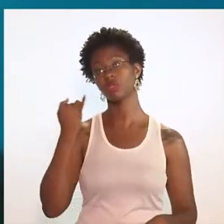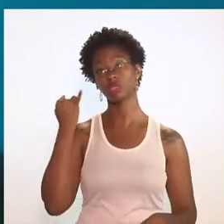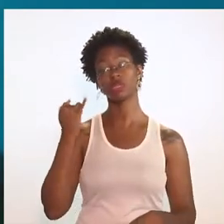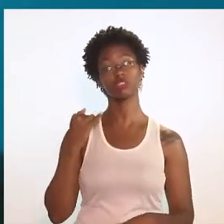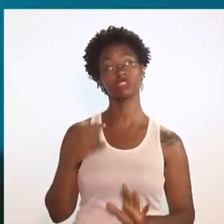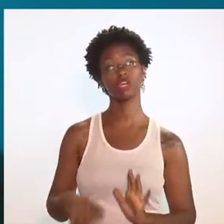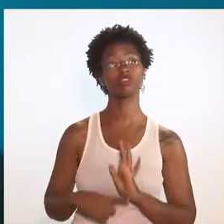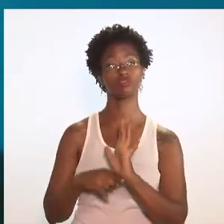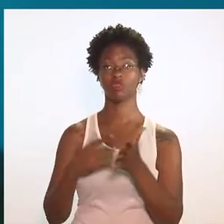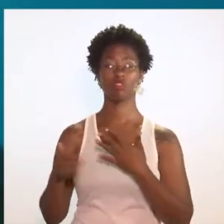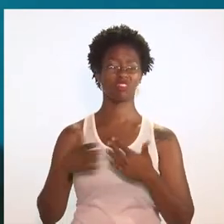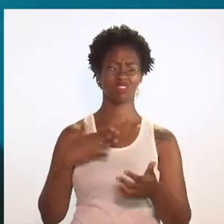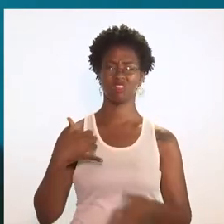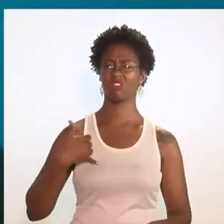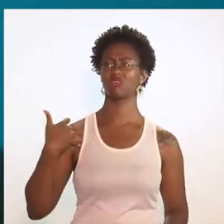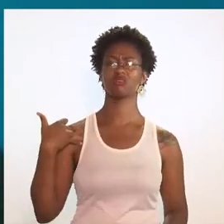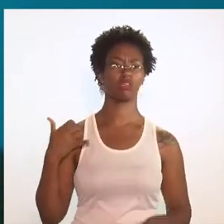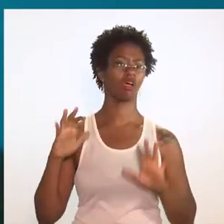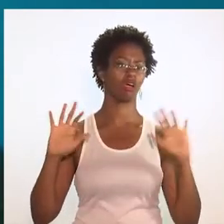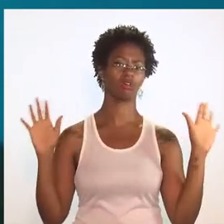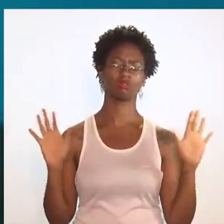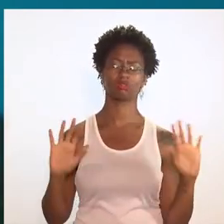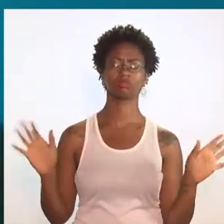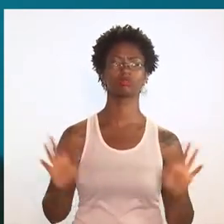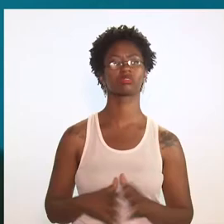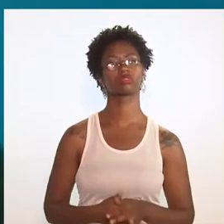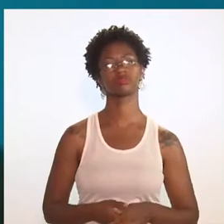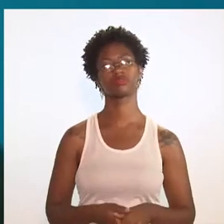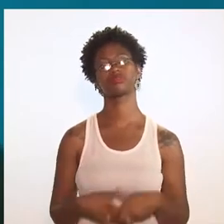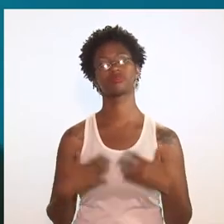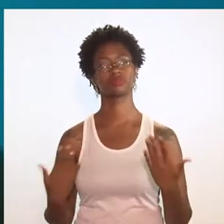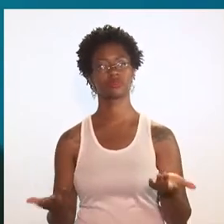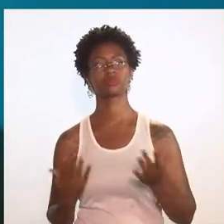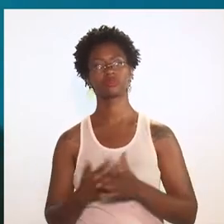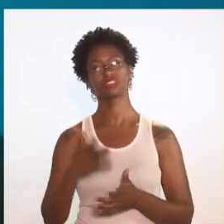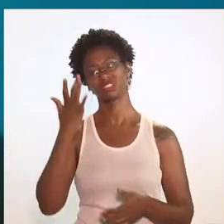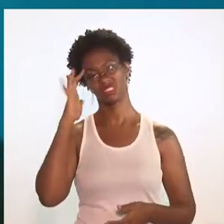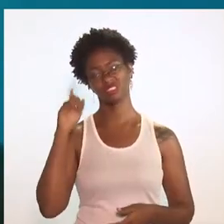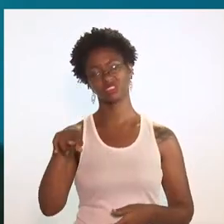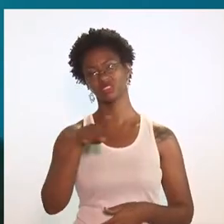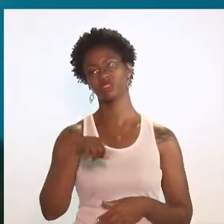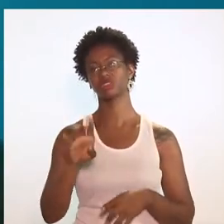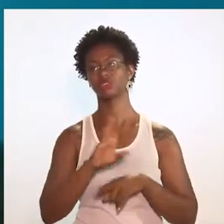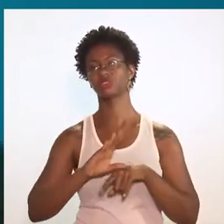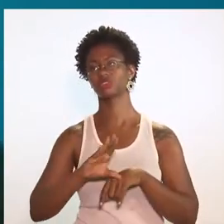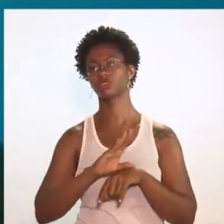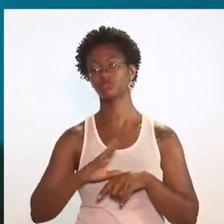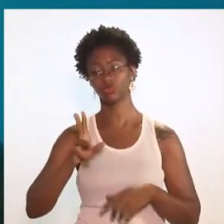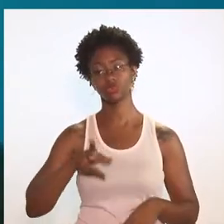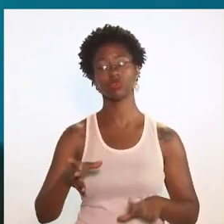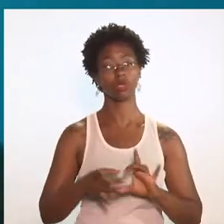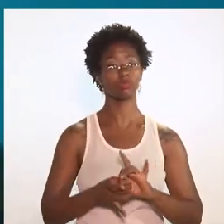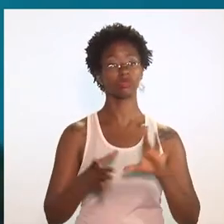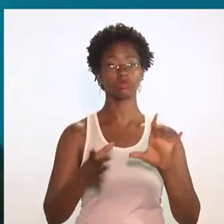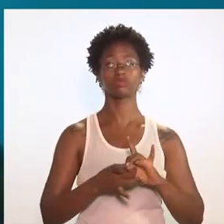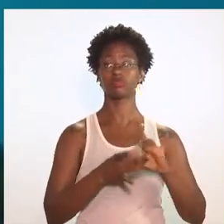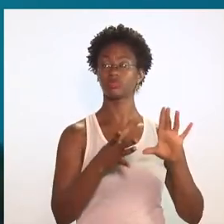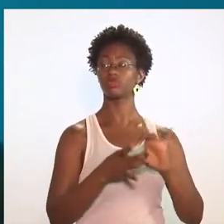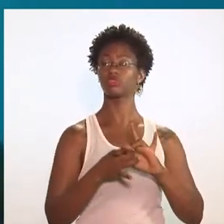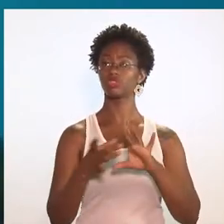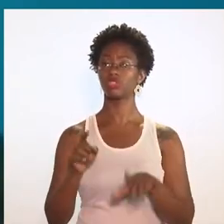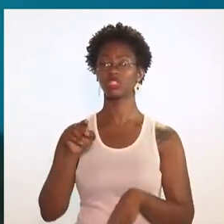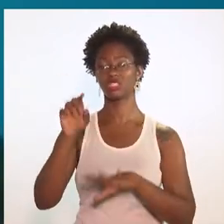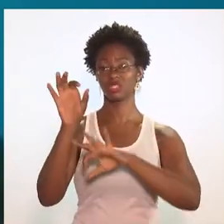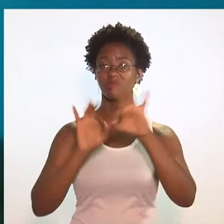independentemente da idade da pessoa, mas, enfim, ali estão esses cursos, estão e continuaram